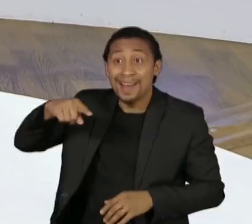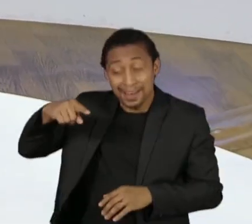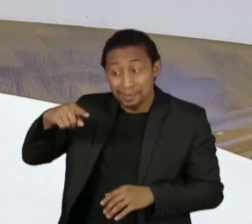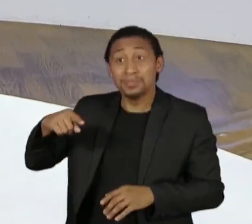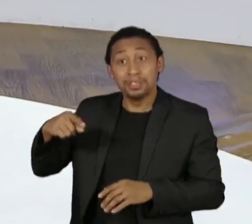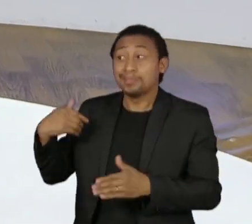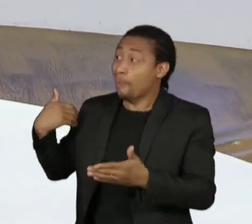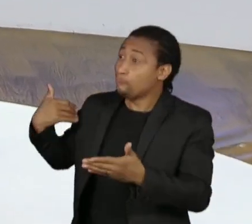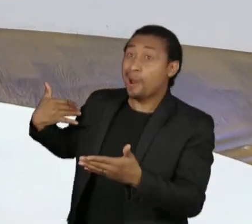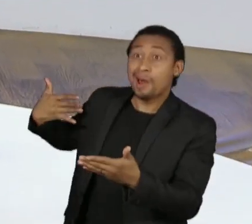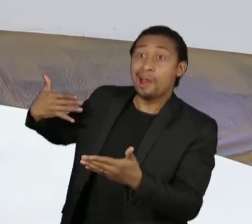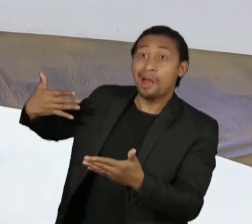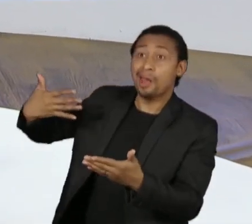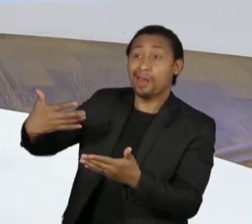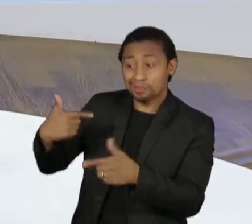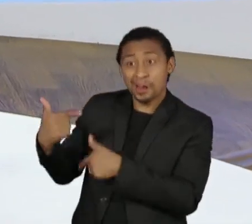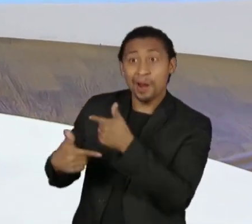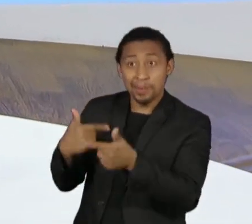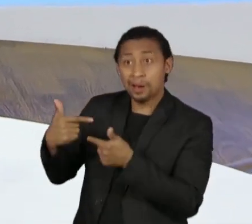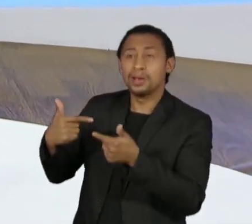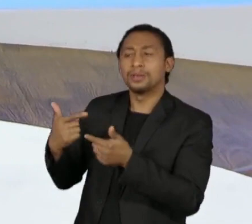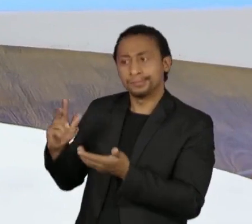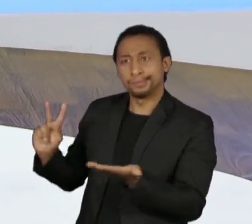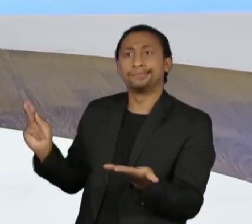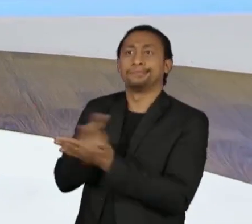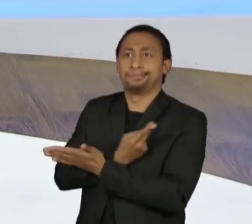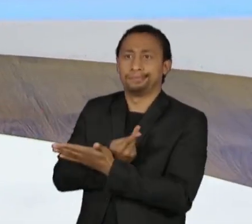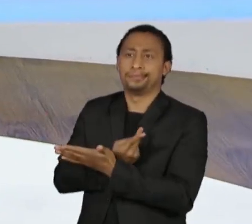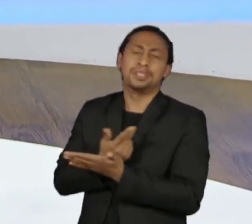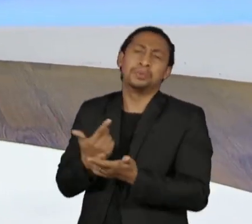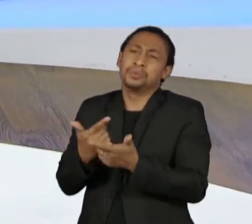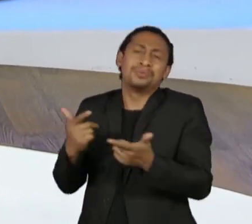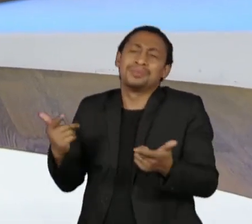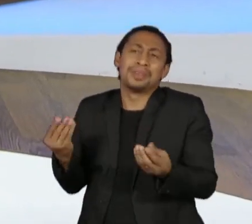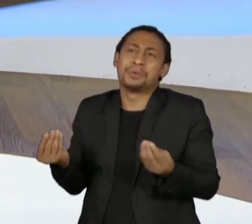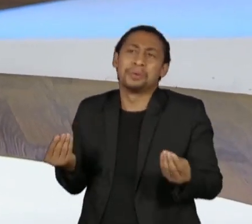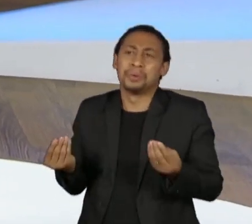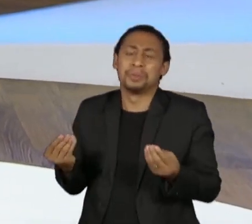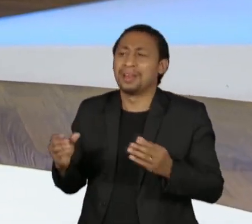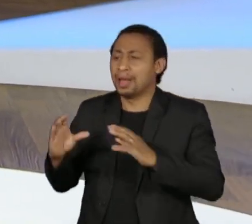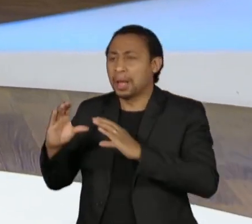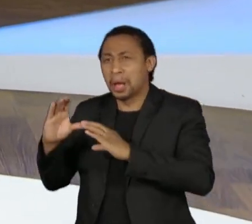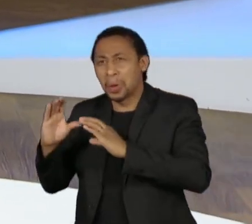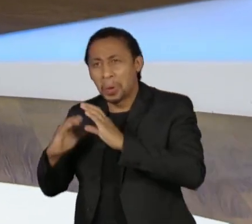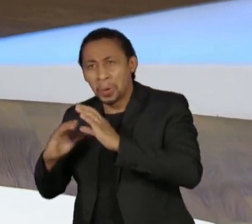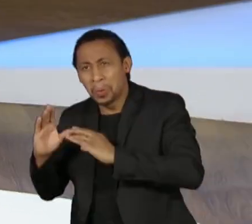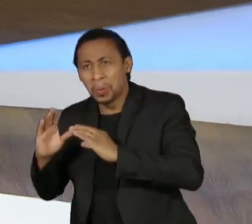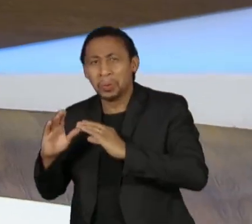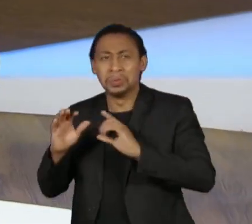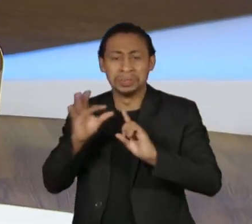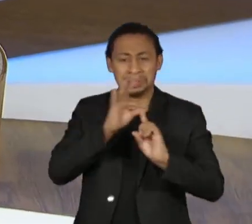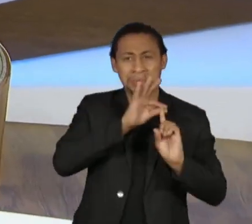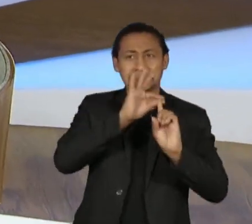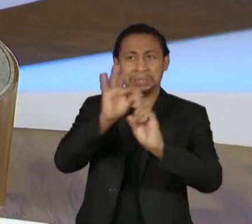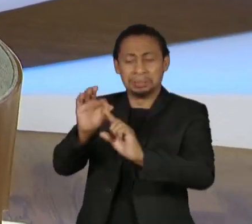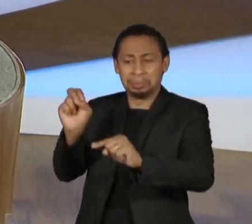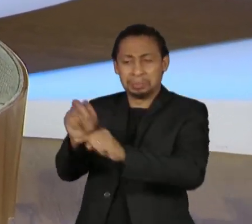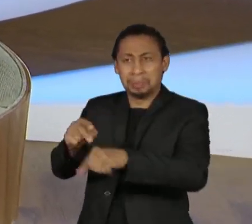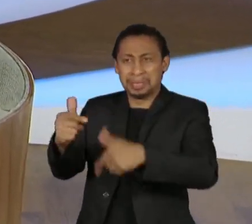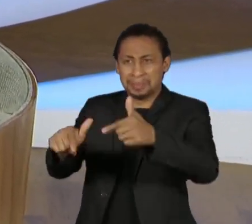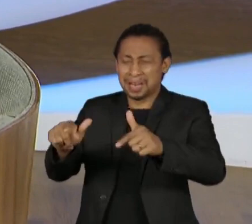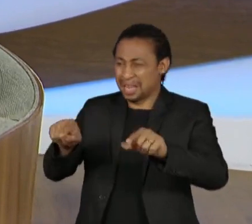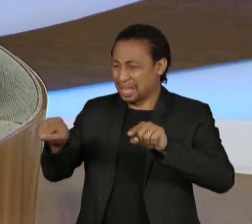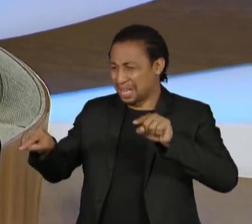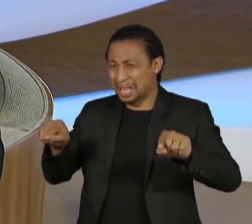não há uma imunidade derivada da prévia submissão ao concurso público. O que nós estamos fazendo,